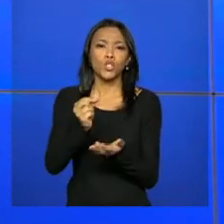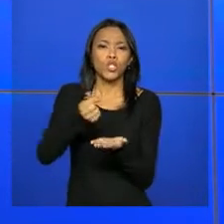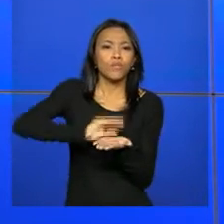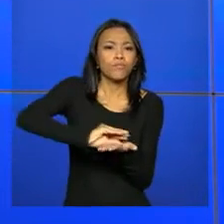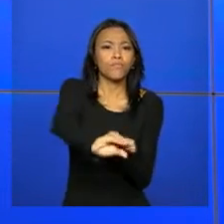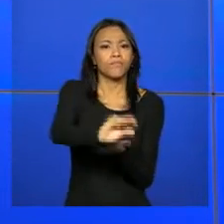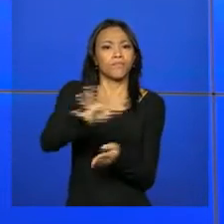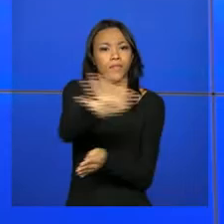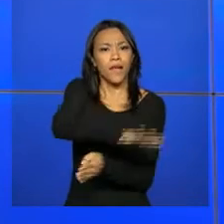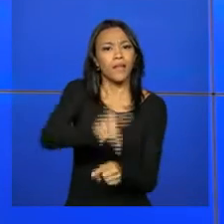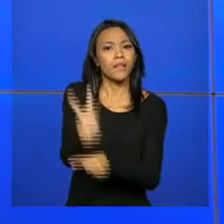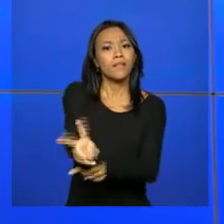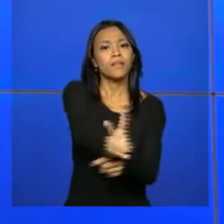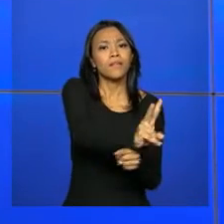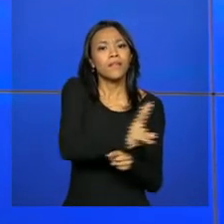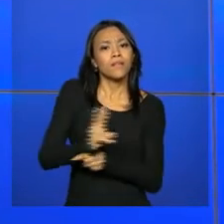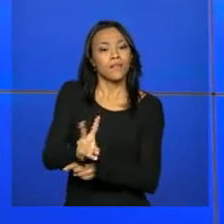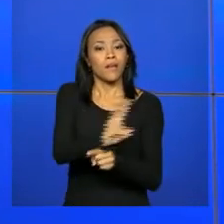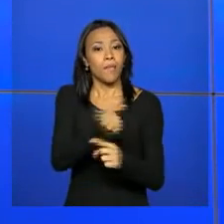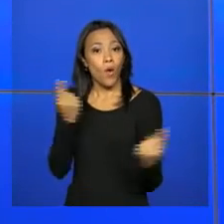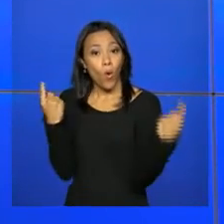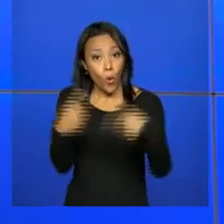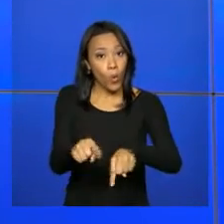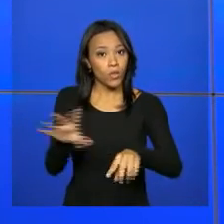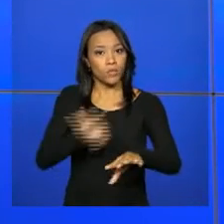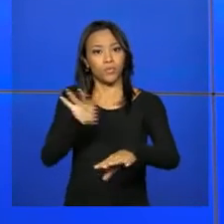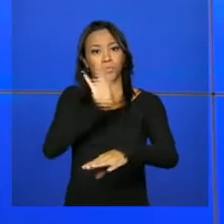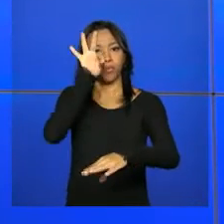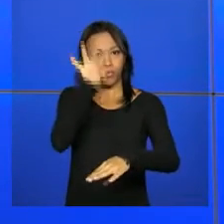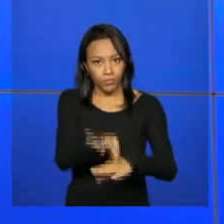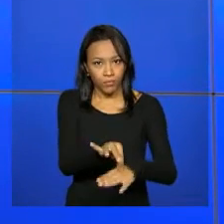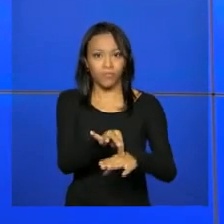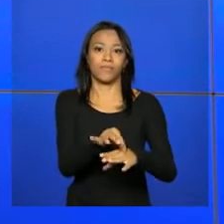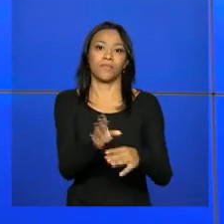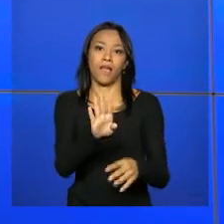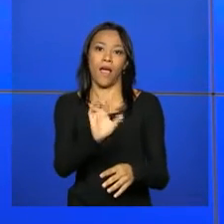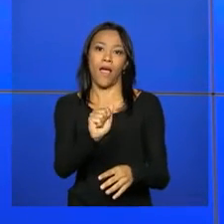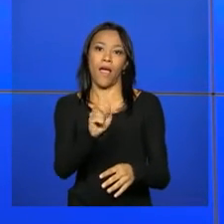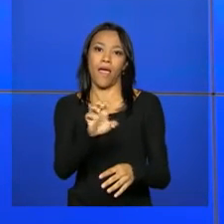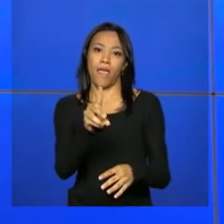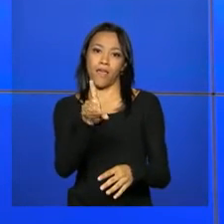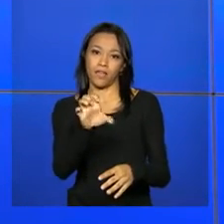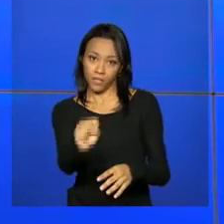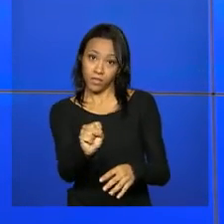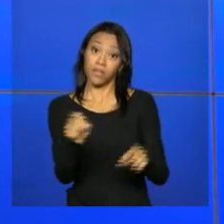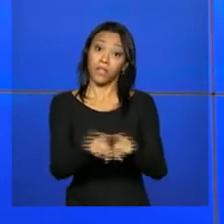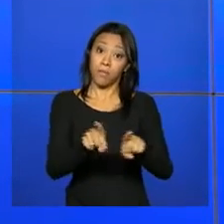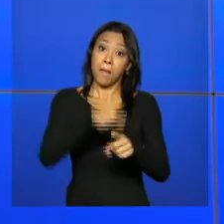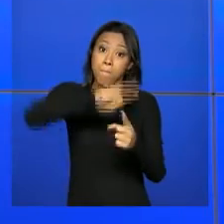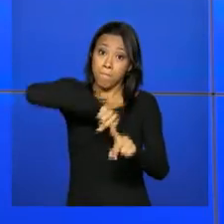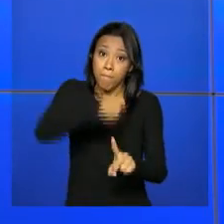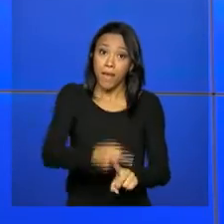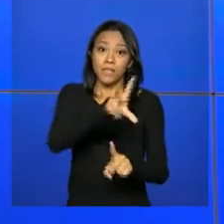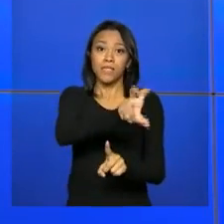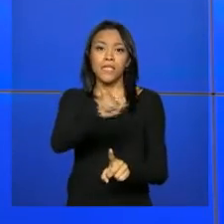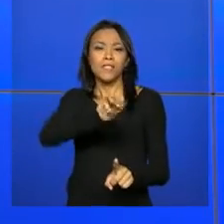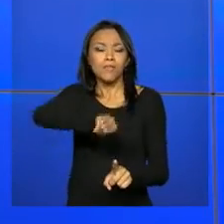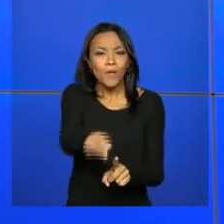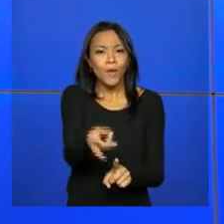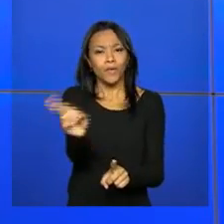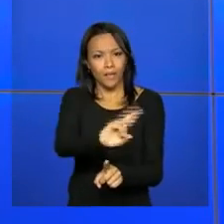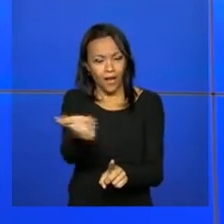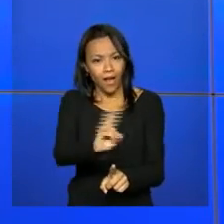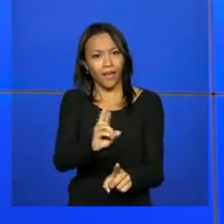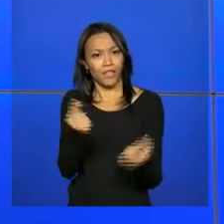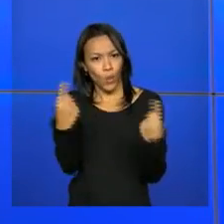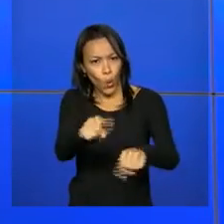em saúde, incluindo o combate ao mosquito Aedes aegypti. Também foram aprovados mais de 500 milhões de reais para aumentar as ações contra